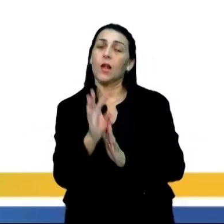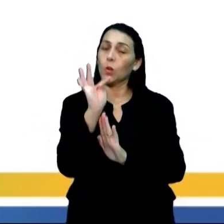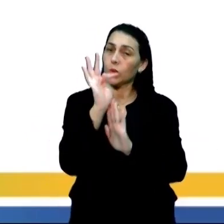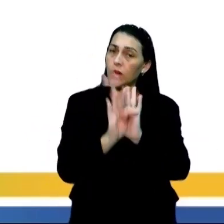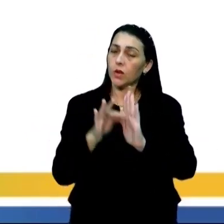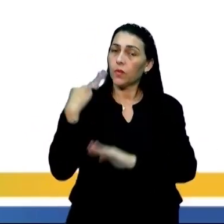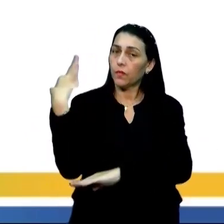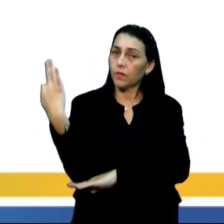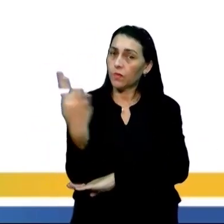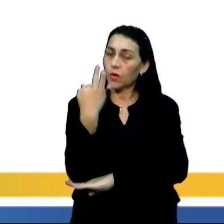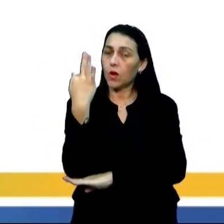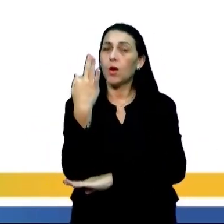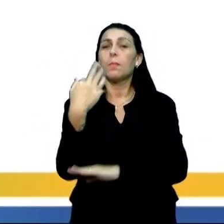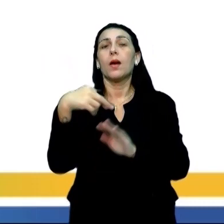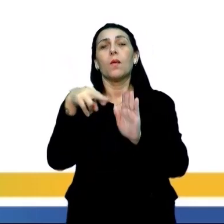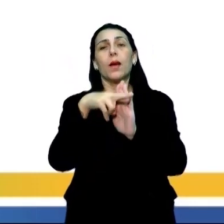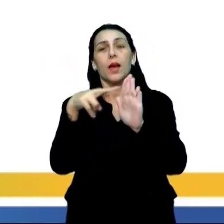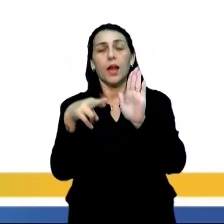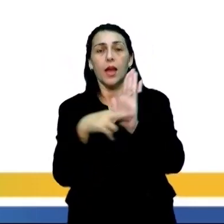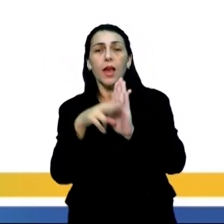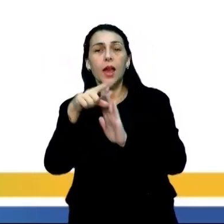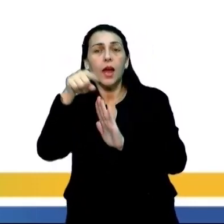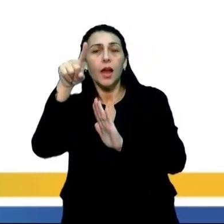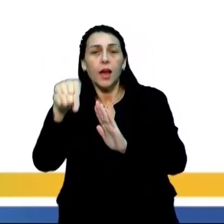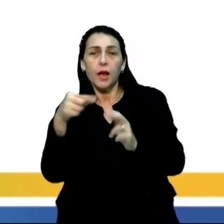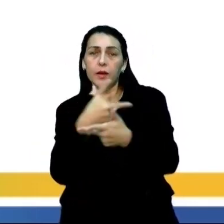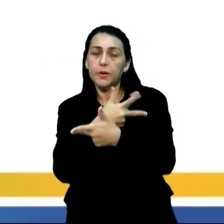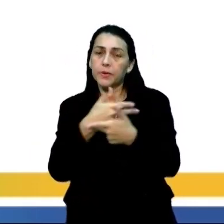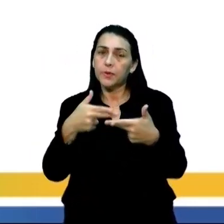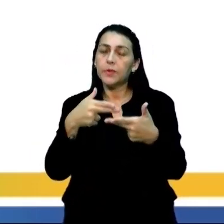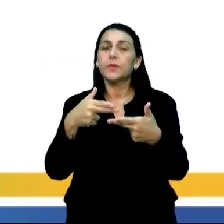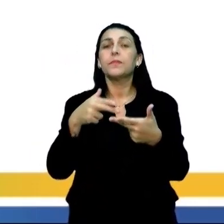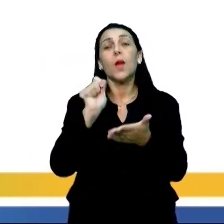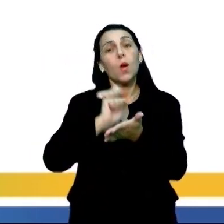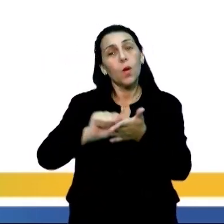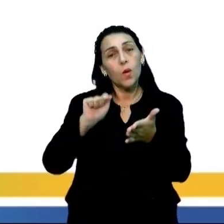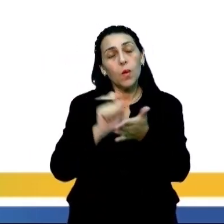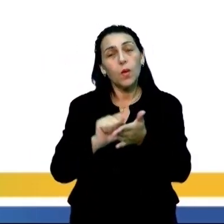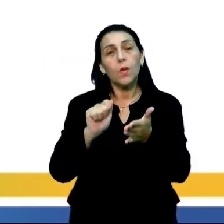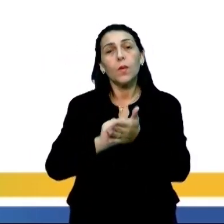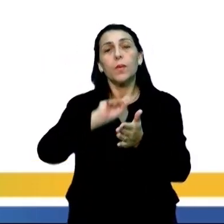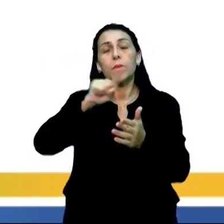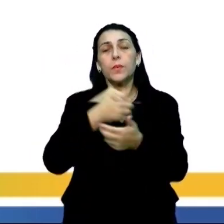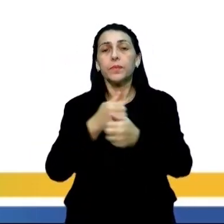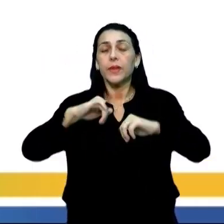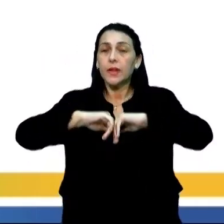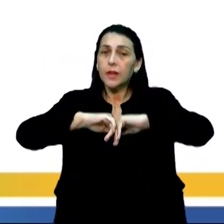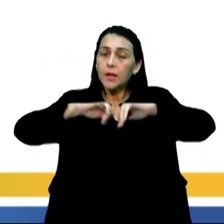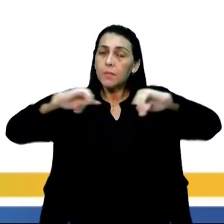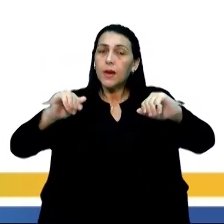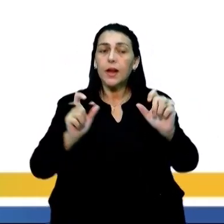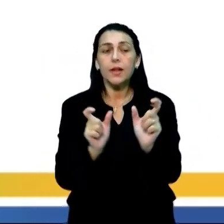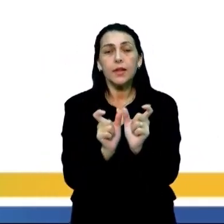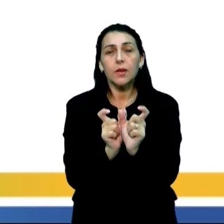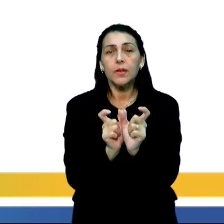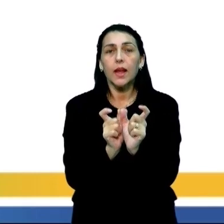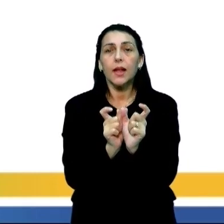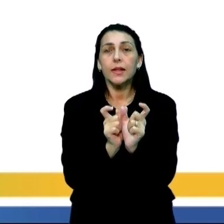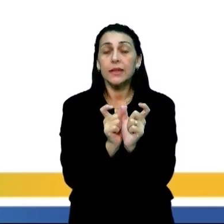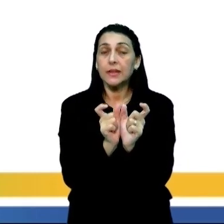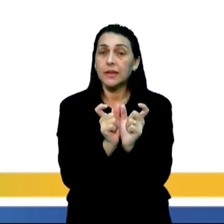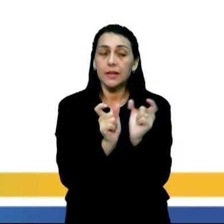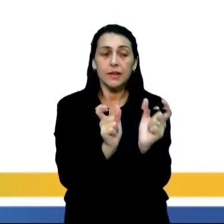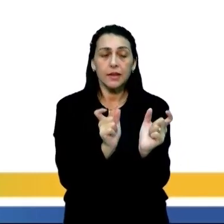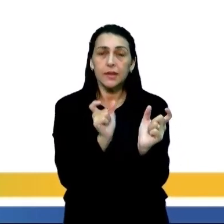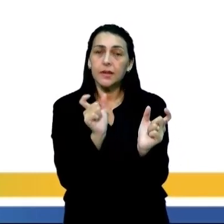formal. Regras de acentuação, pontuação, ortografia, separação silábica. Eu